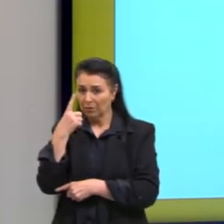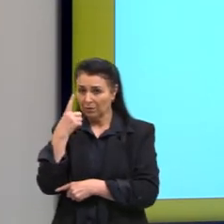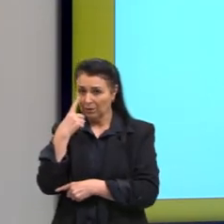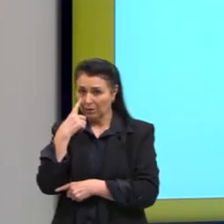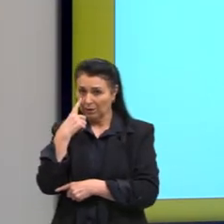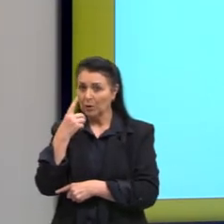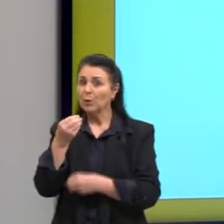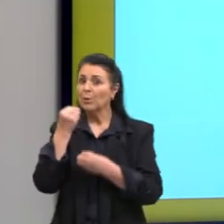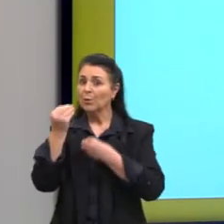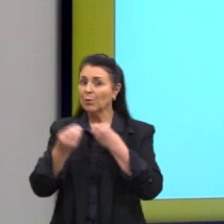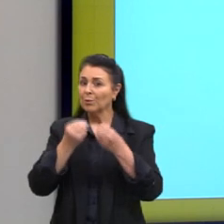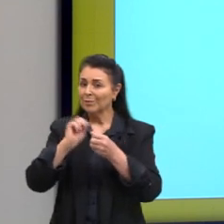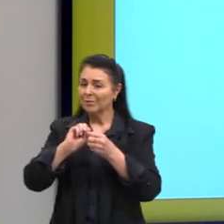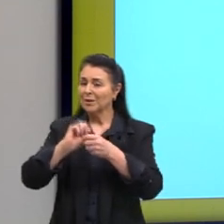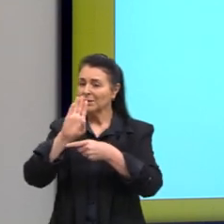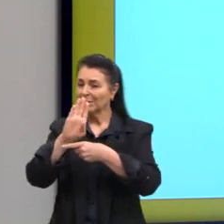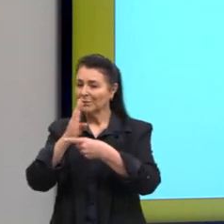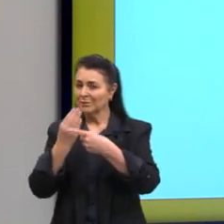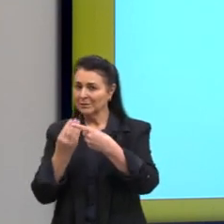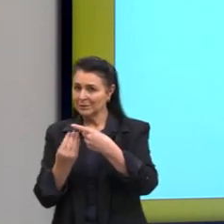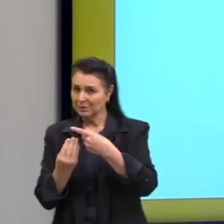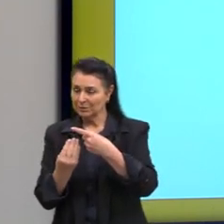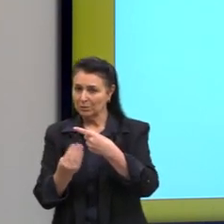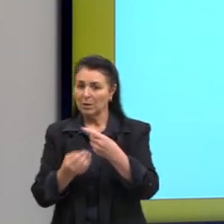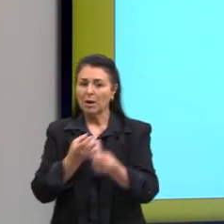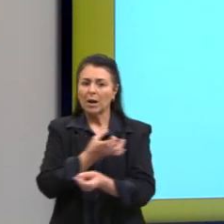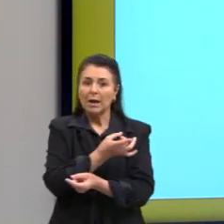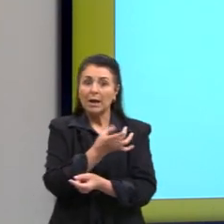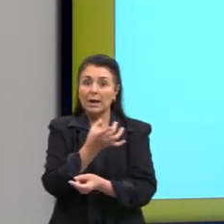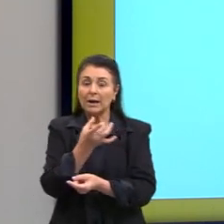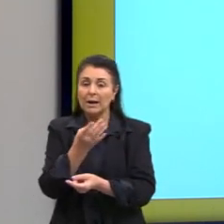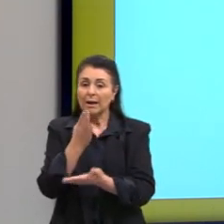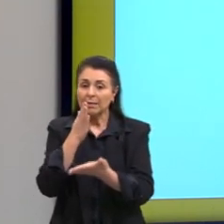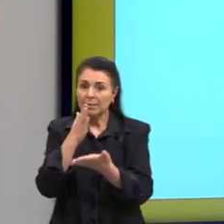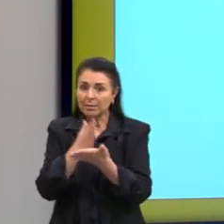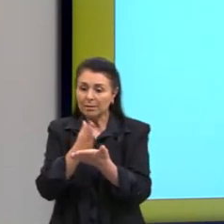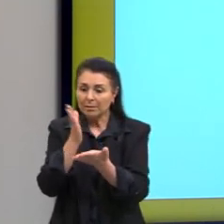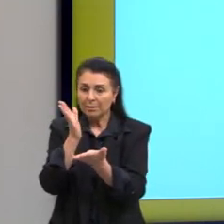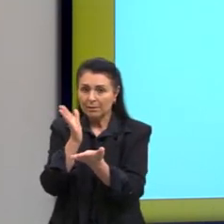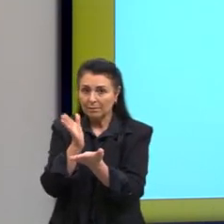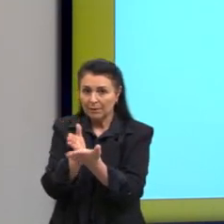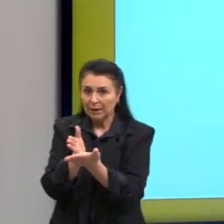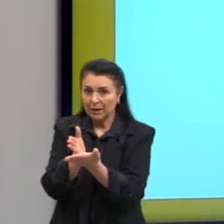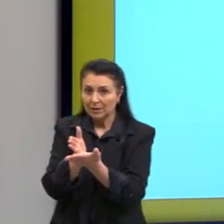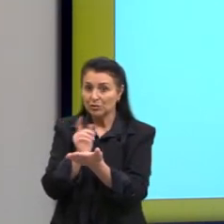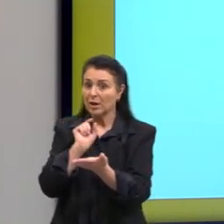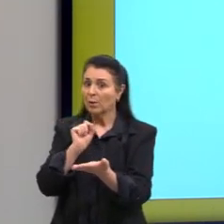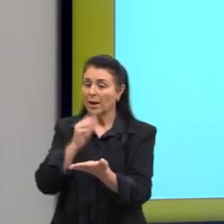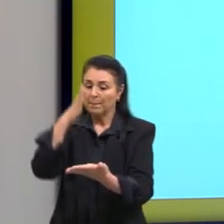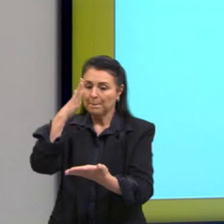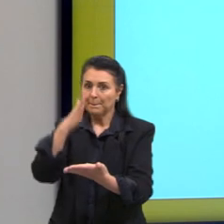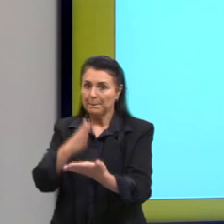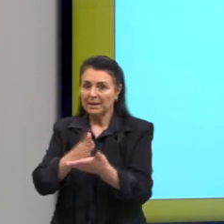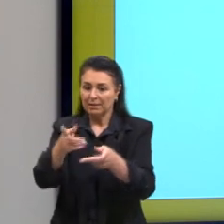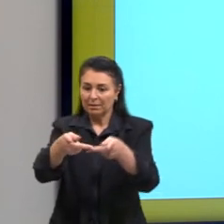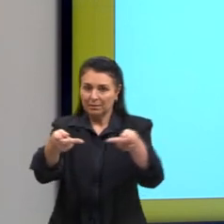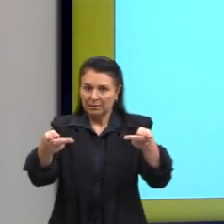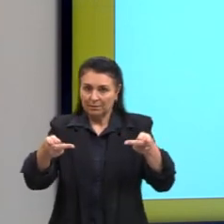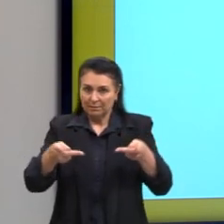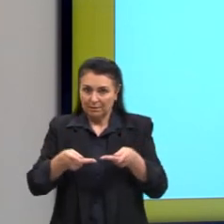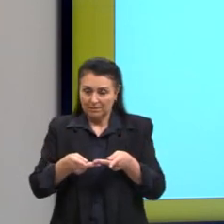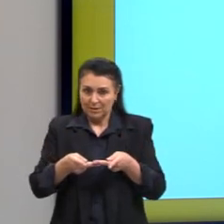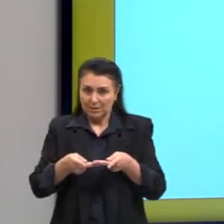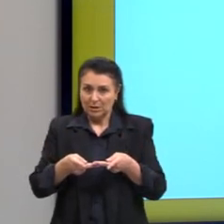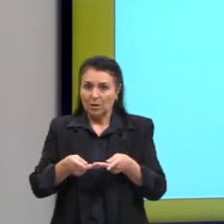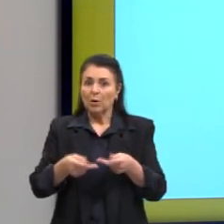totalmente associada ao nosso dia a dia. Cada parte é chamada de metade da pizza. Podemos mostrar isso pela fração